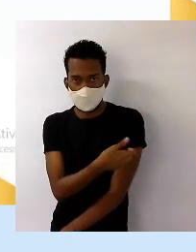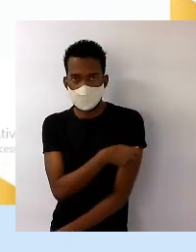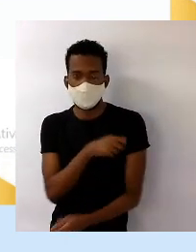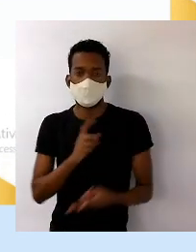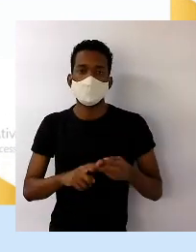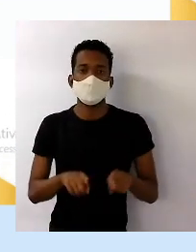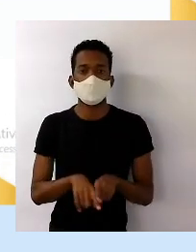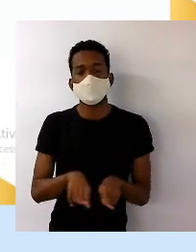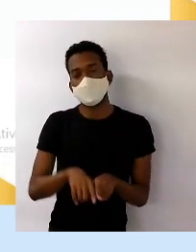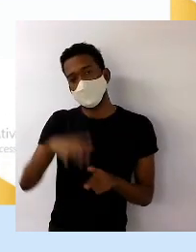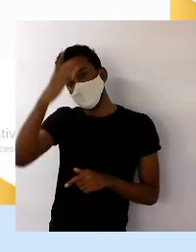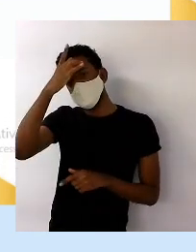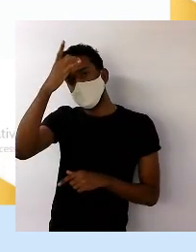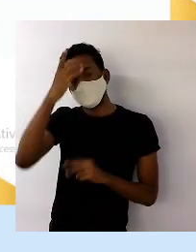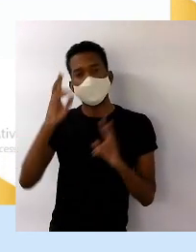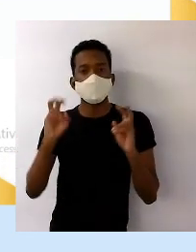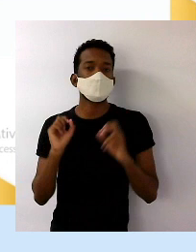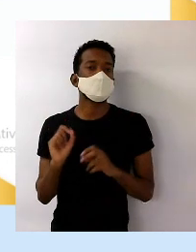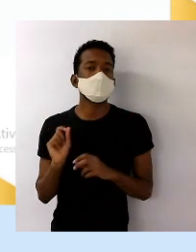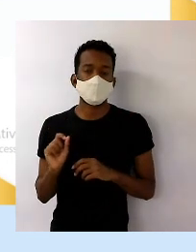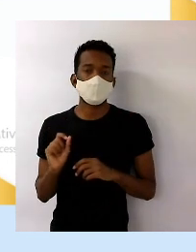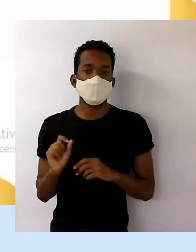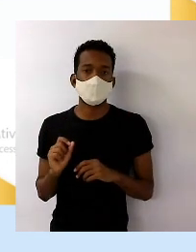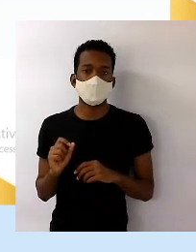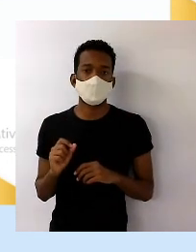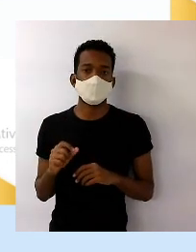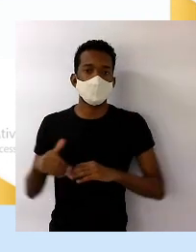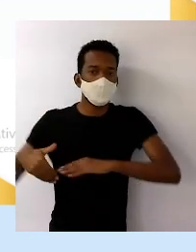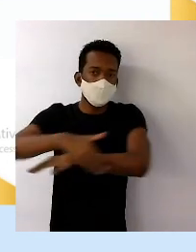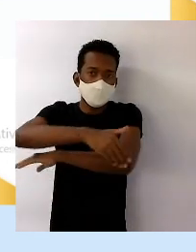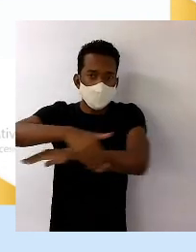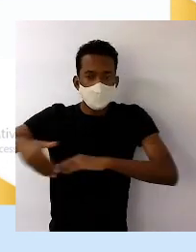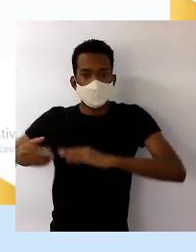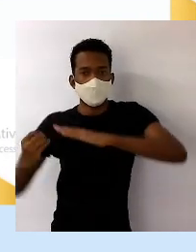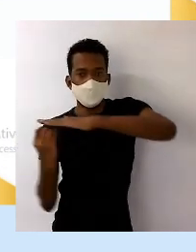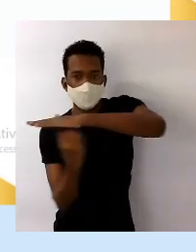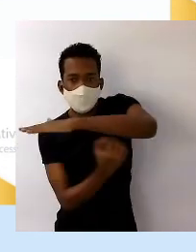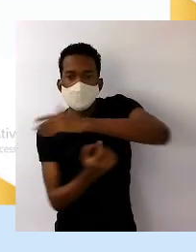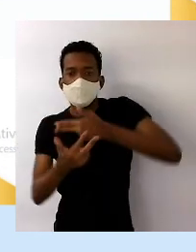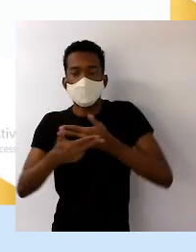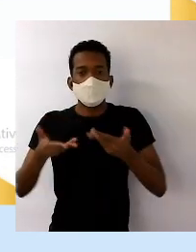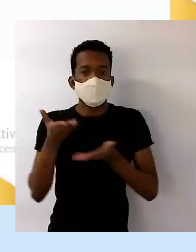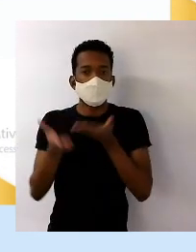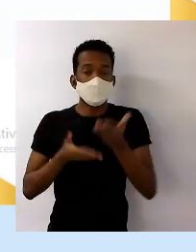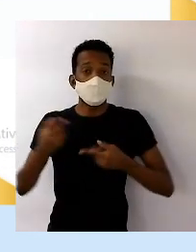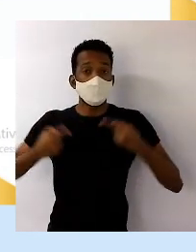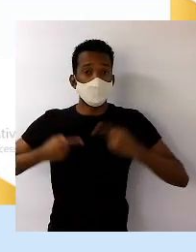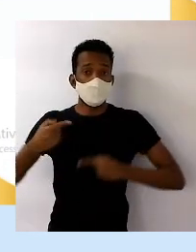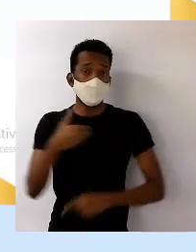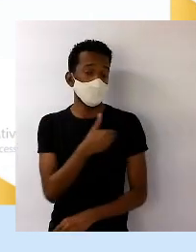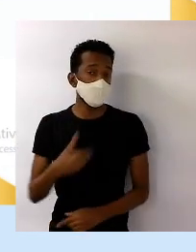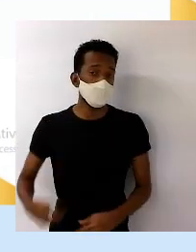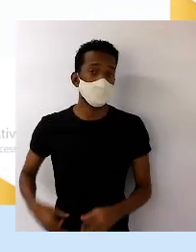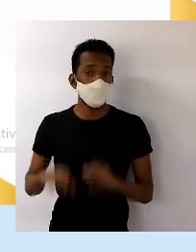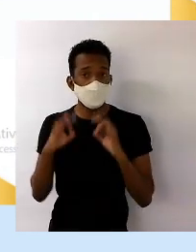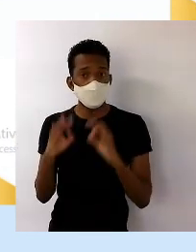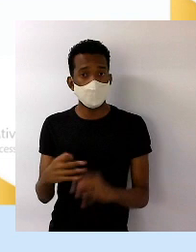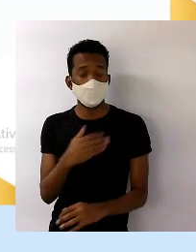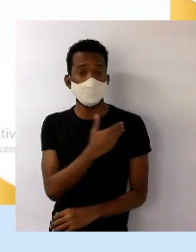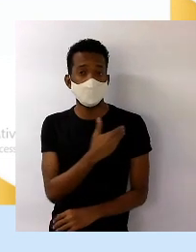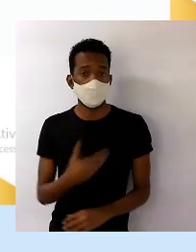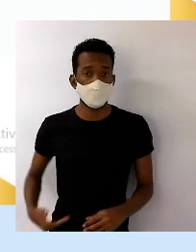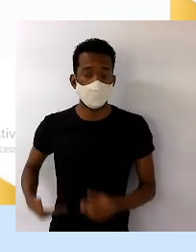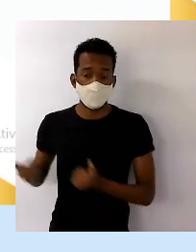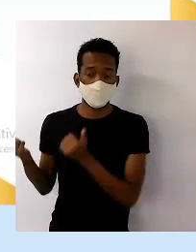consciência do saneamento básico, as políticas públicas mesmo do governo vieram